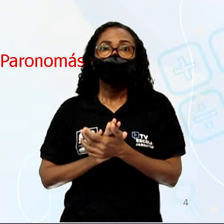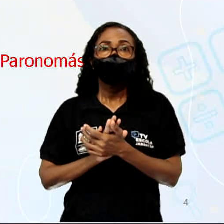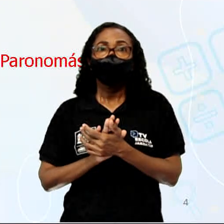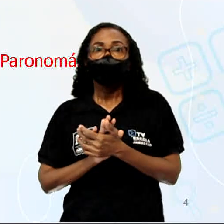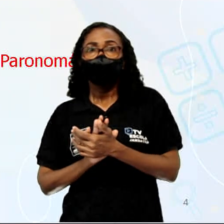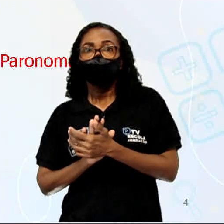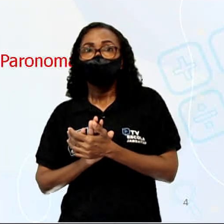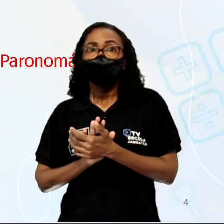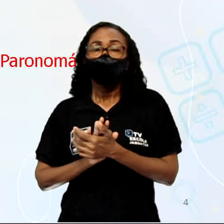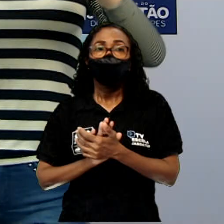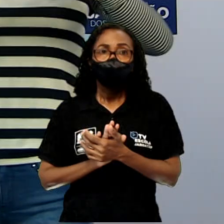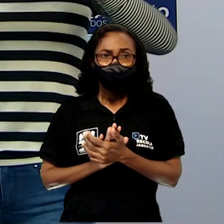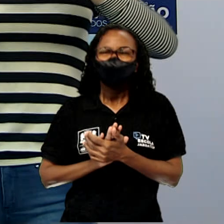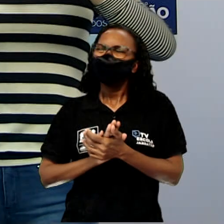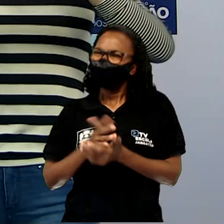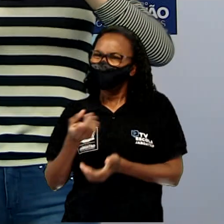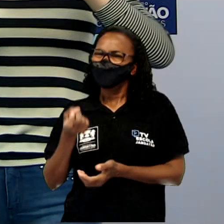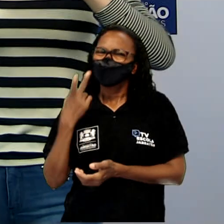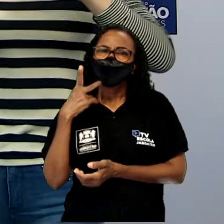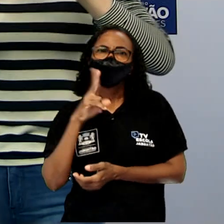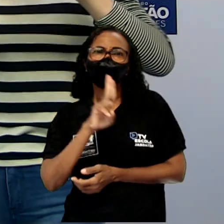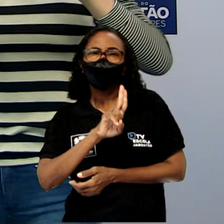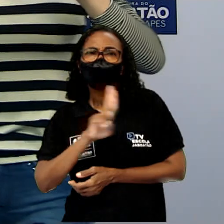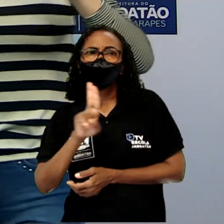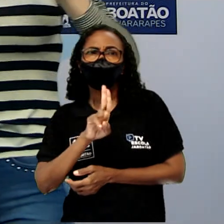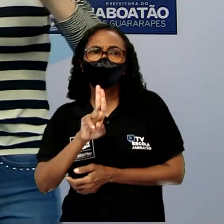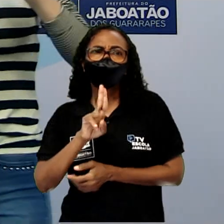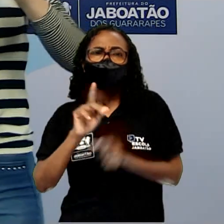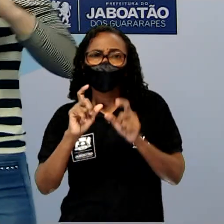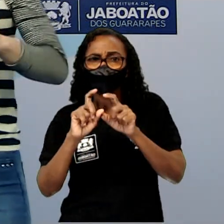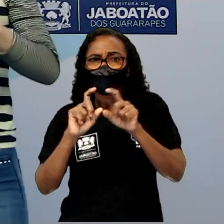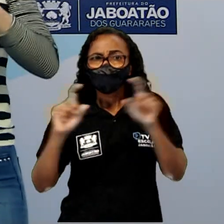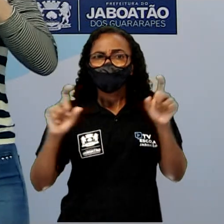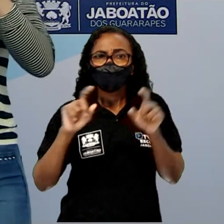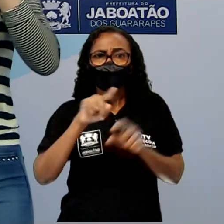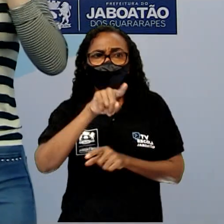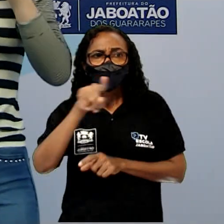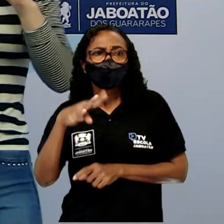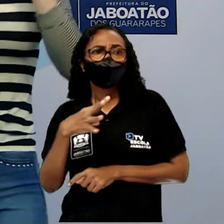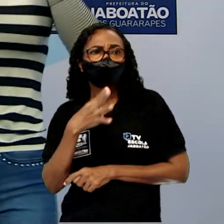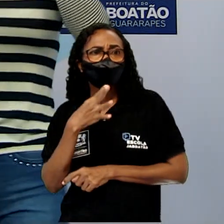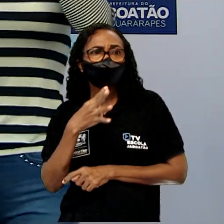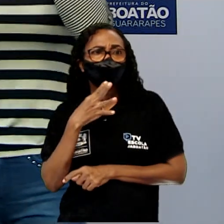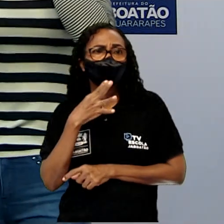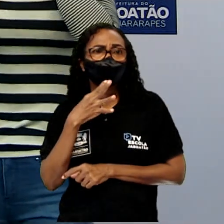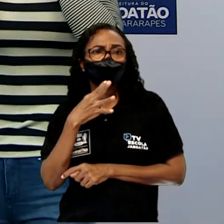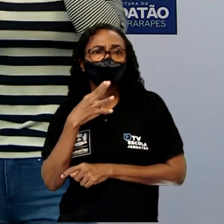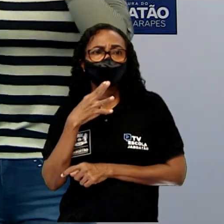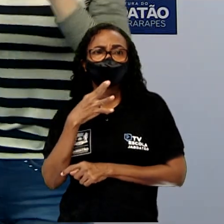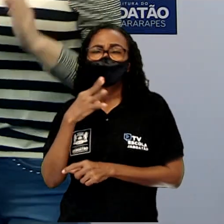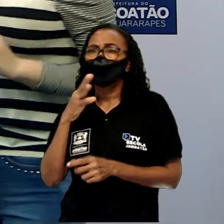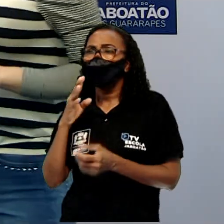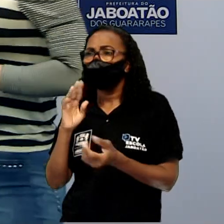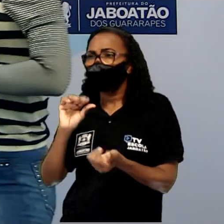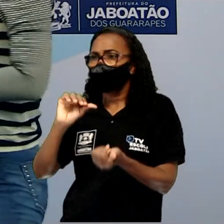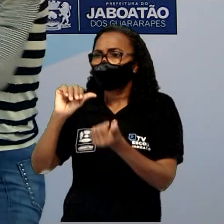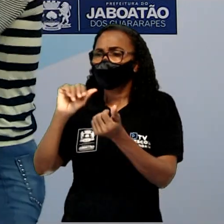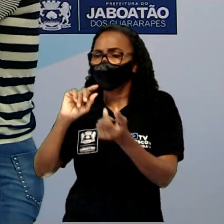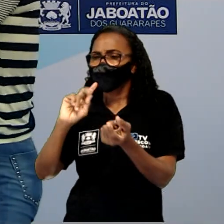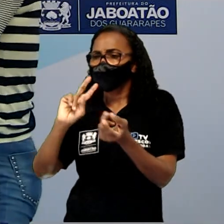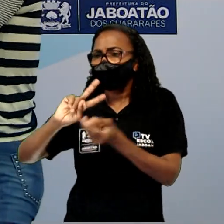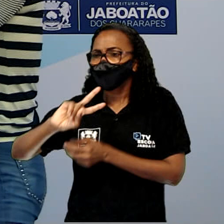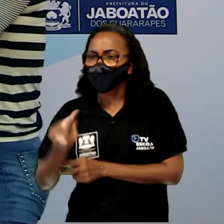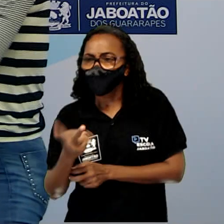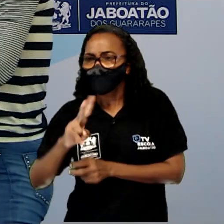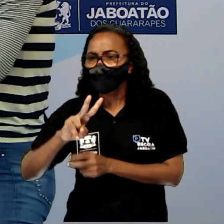estranho, né? Mas é uma figura que vocês conhecem muito bem. De trocadilhos, notem que quando eu digo